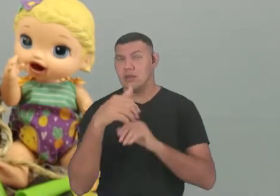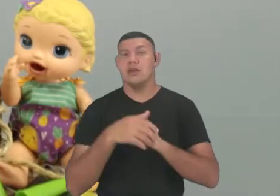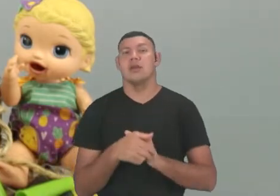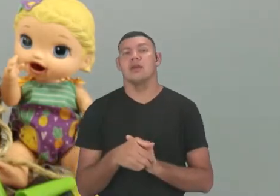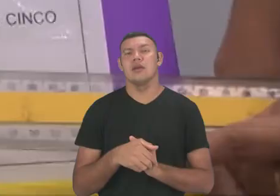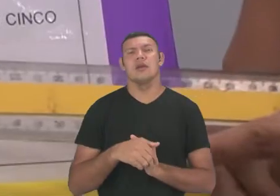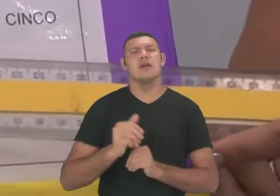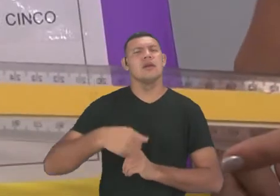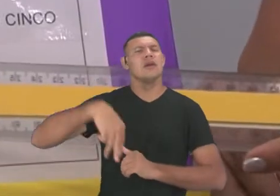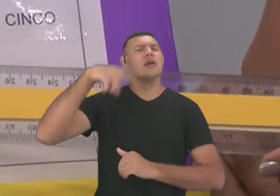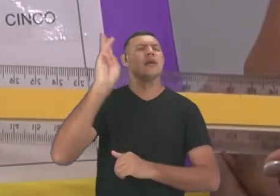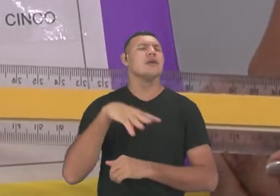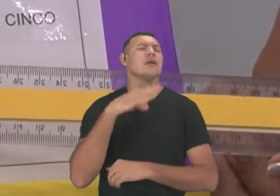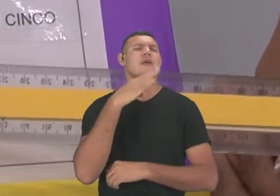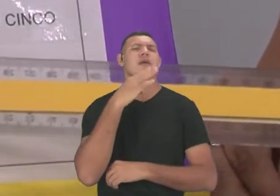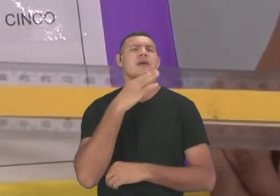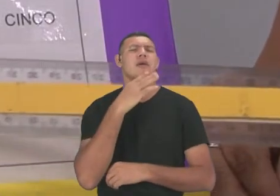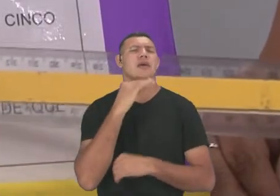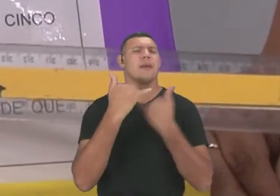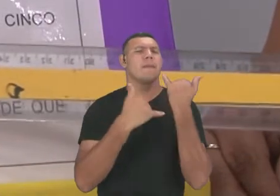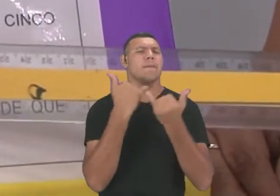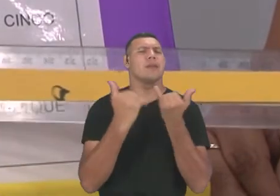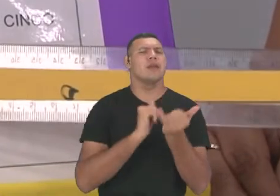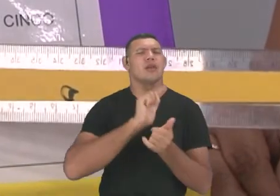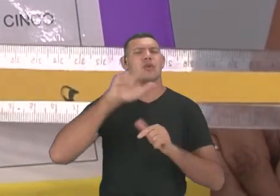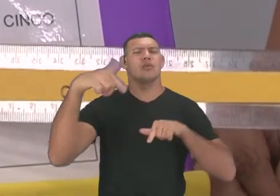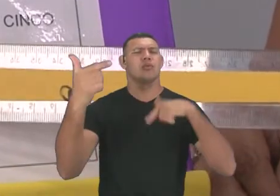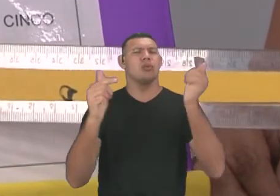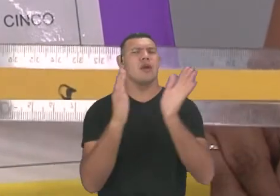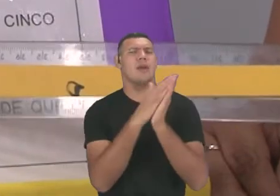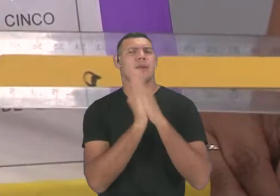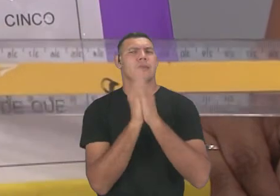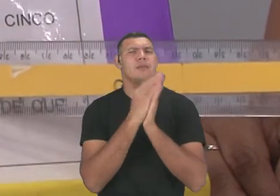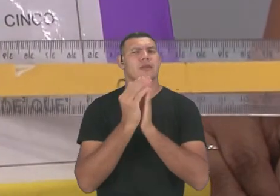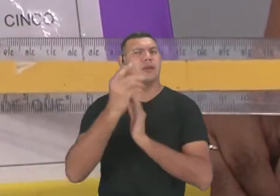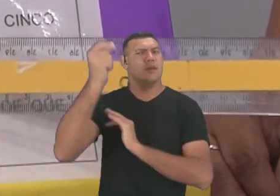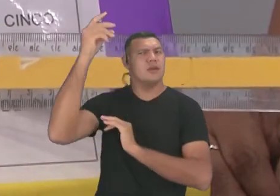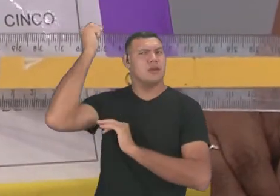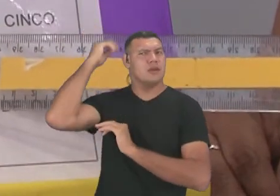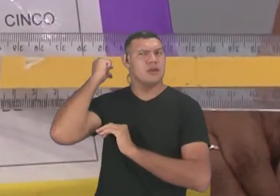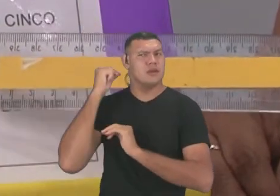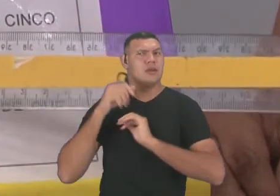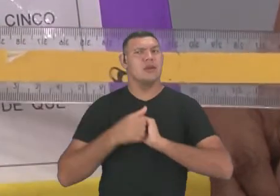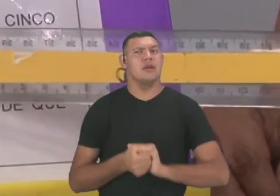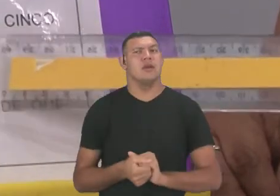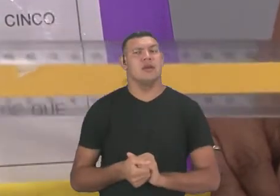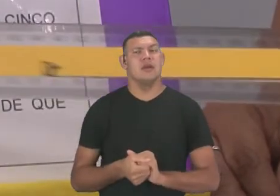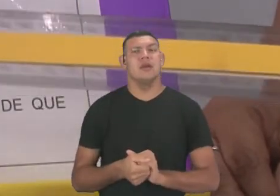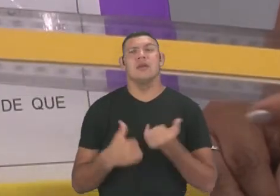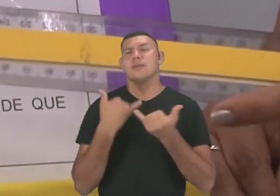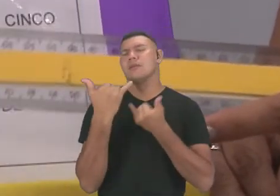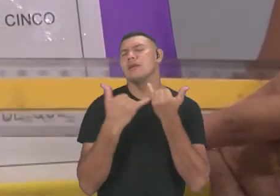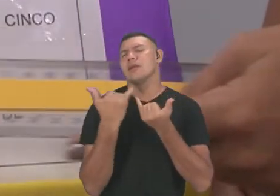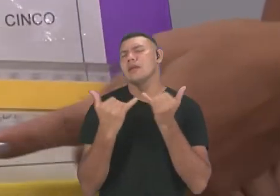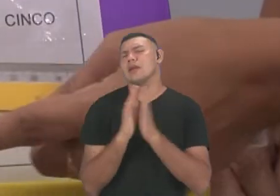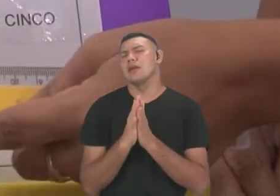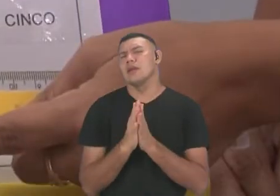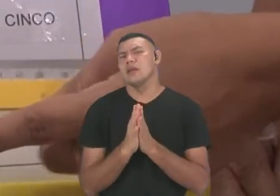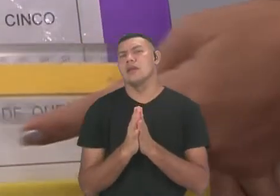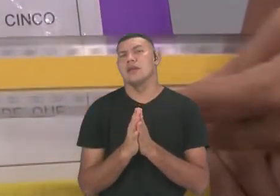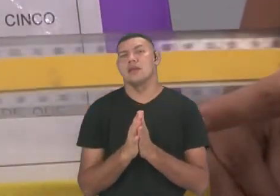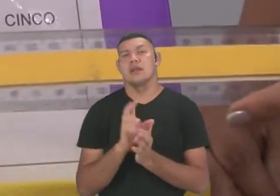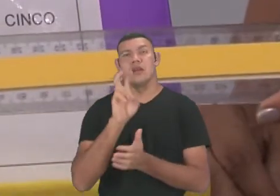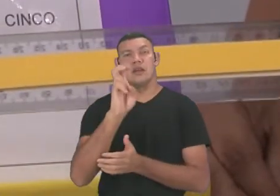Alguém conhece outras brincadeiras ou brinquedos do passado? Brincadeiras como as cinco